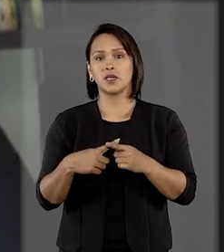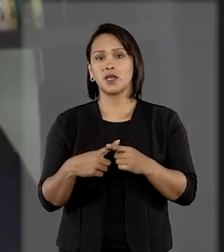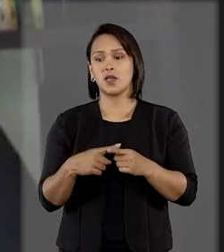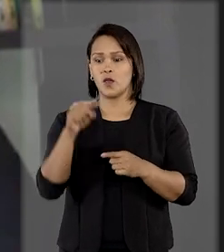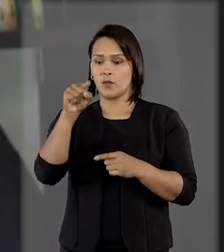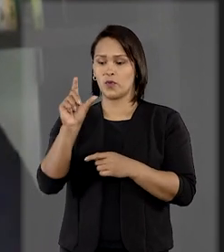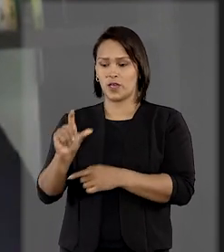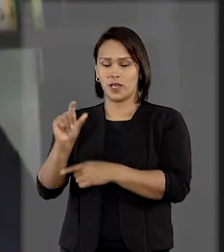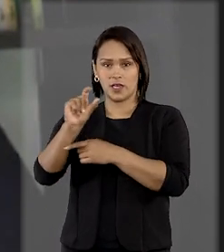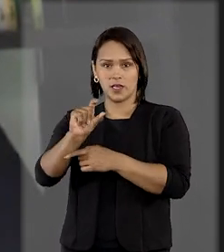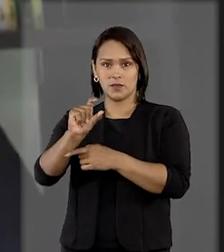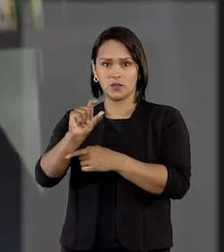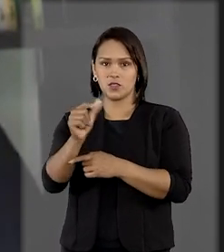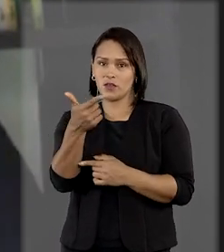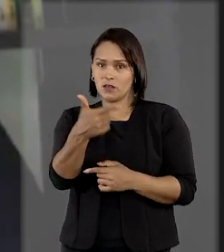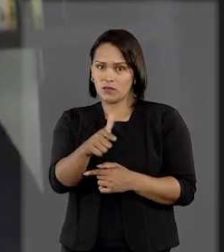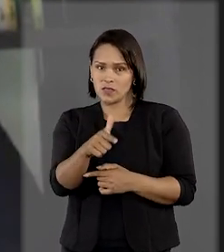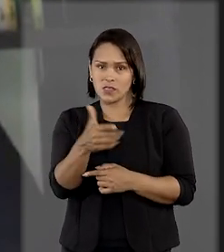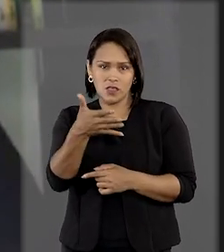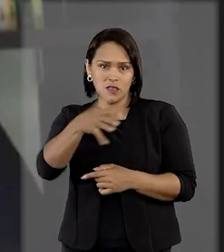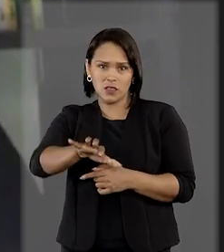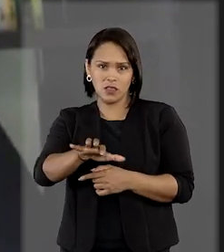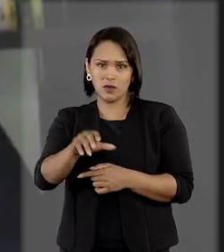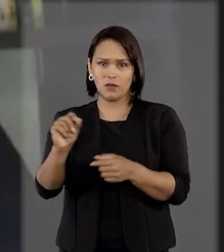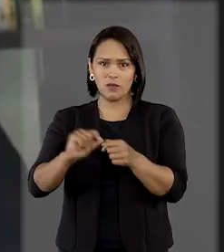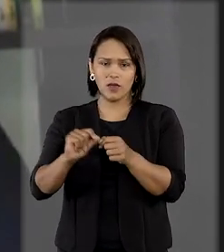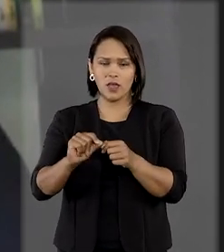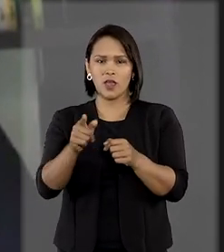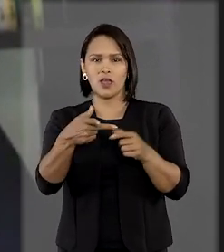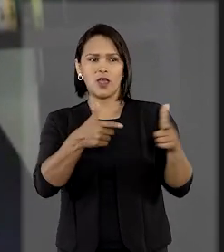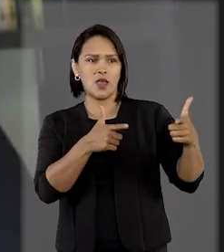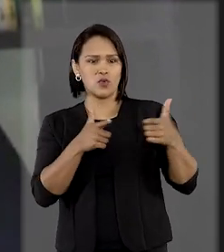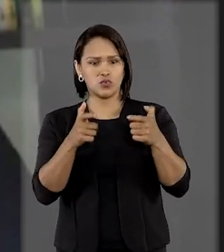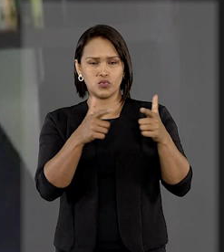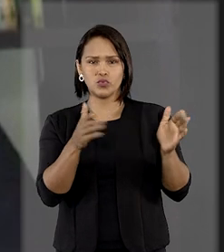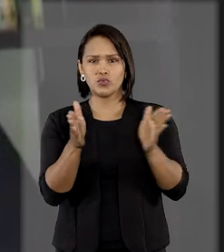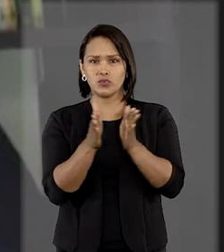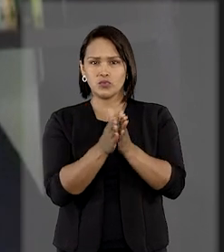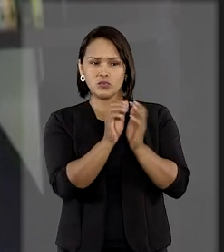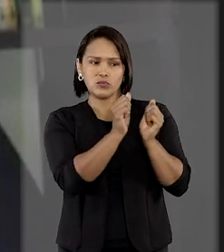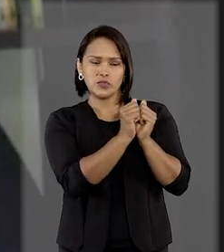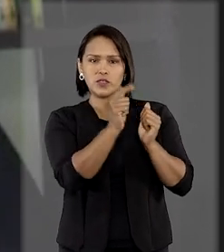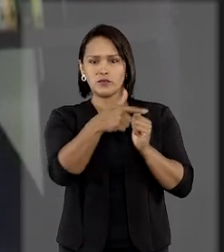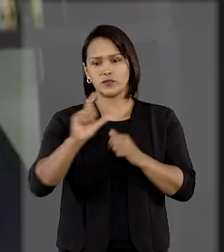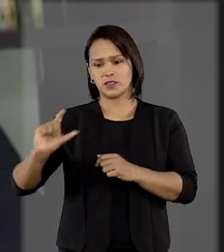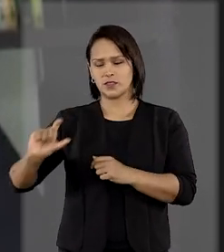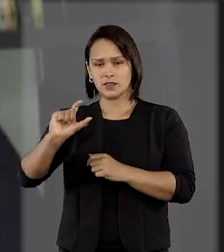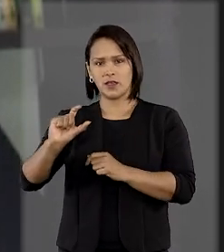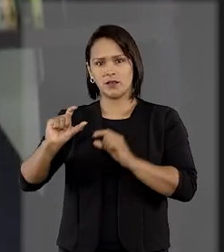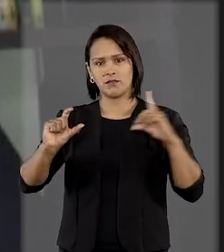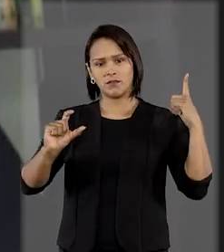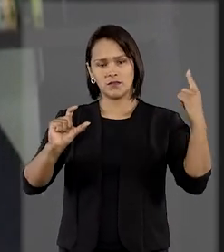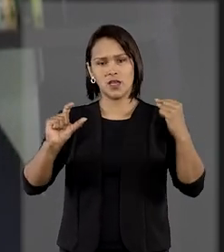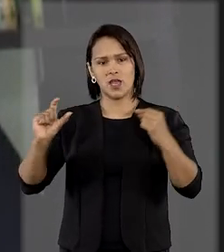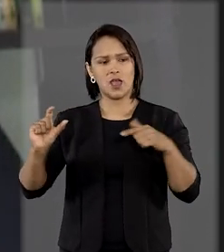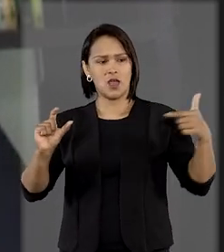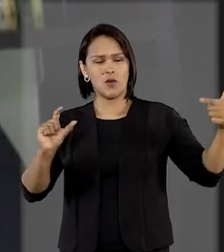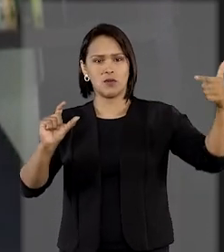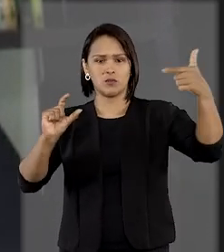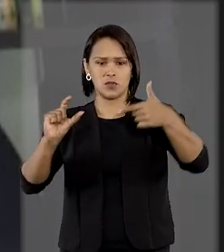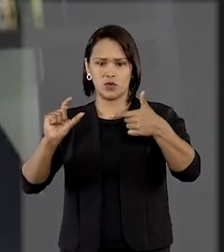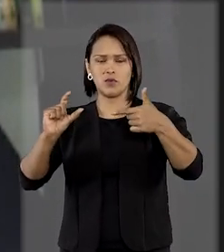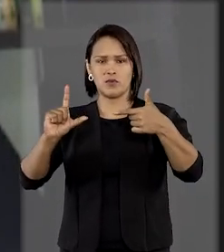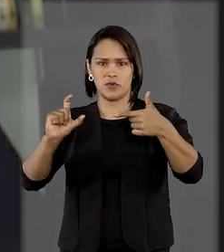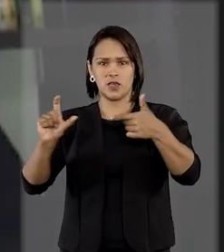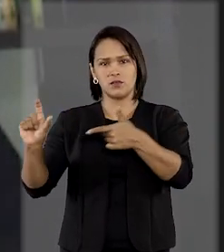você não esteja com a arma, vamos dizer que você sai com a caixa de munição, um amigo seu sai com a arma, você se encontra,